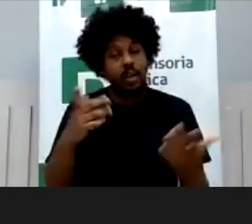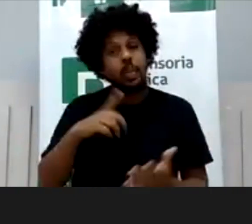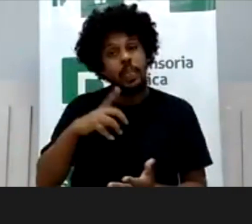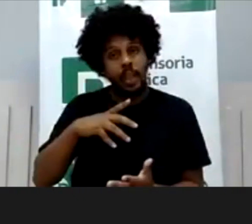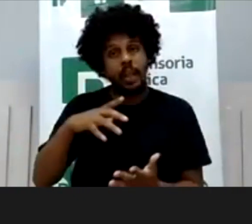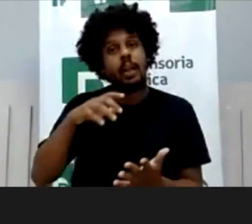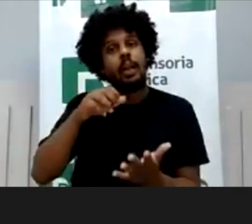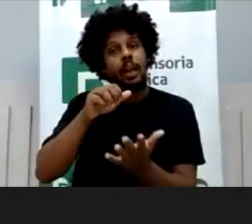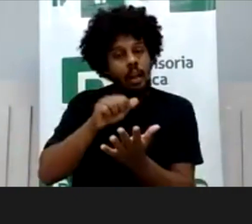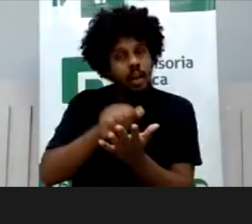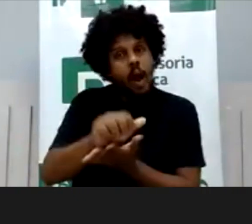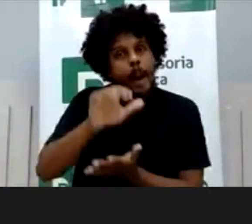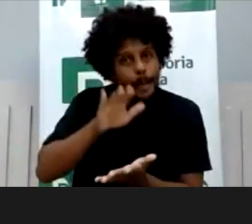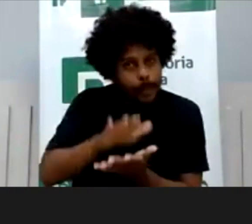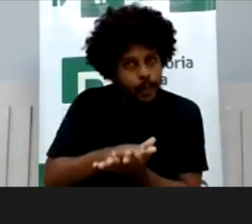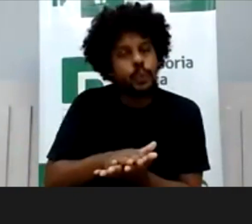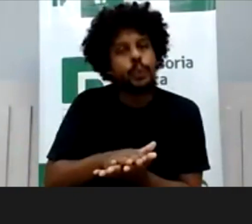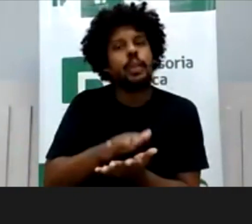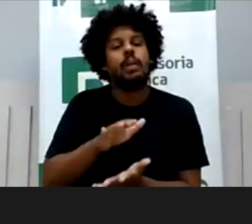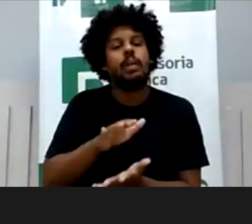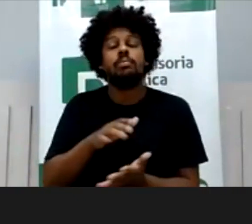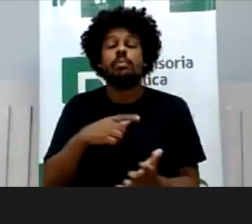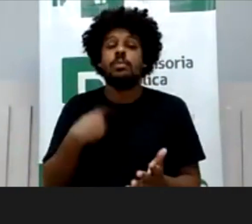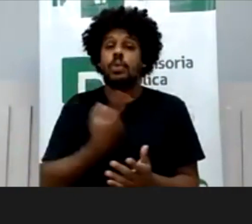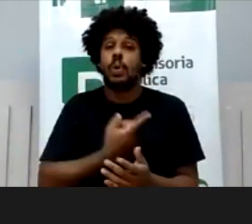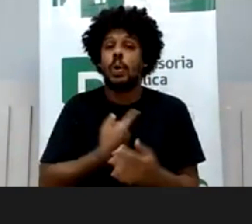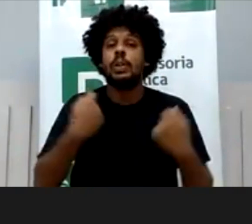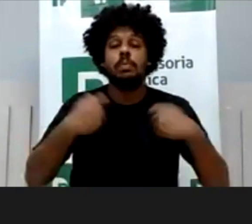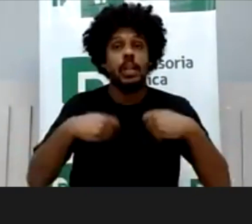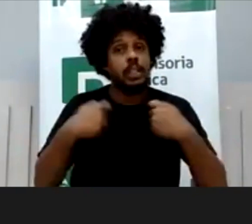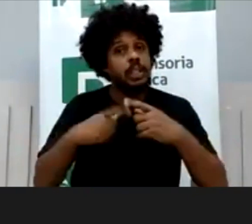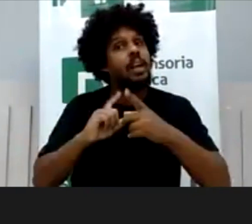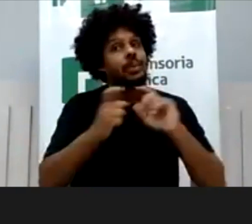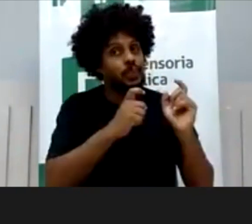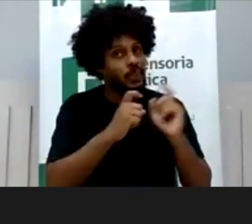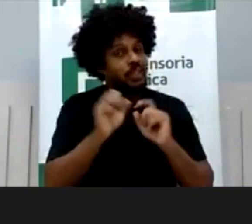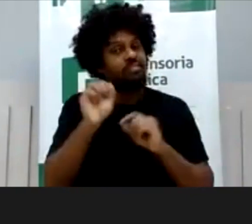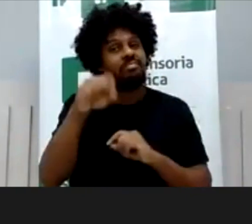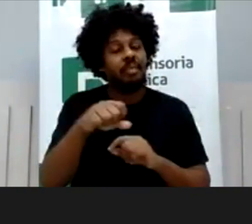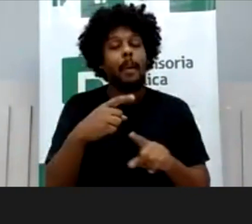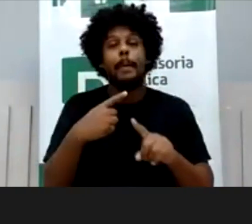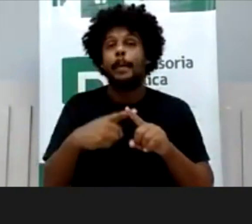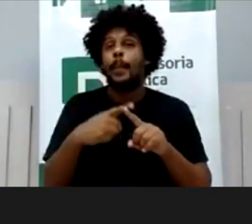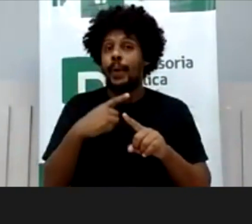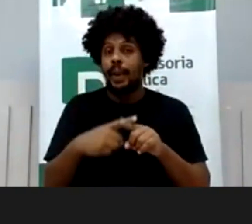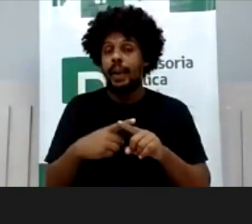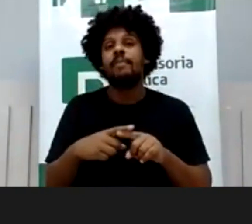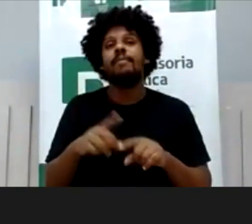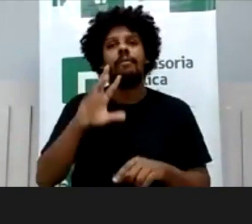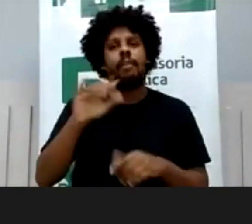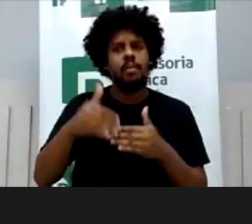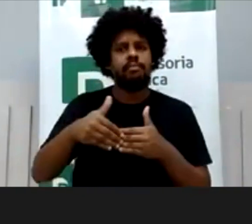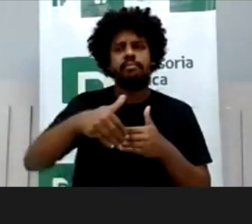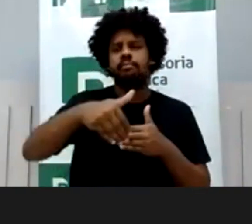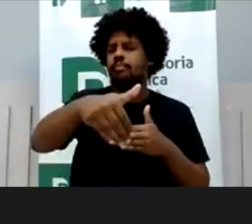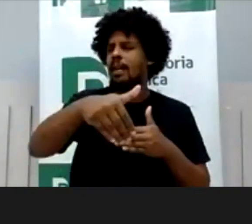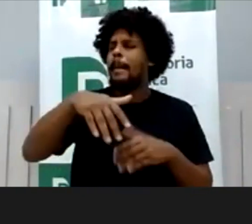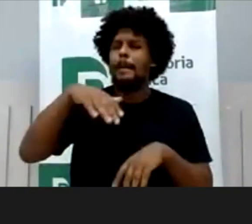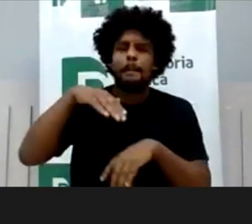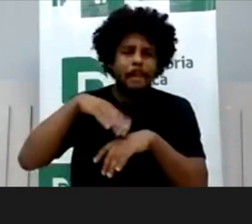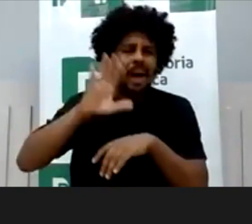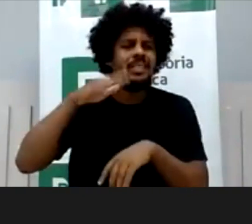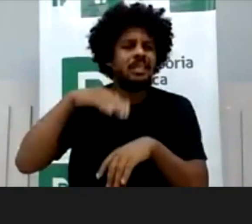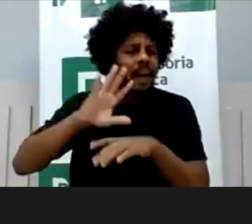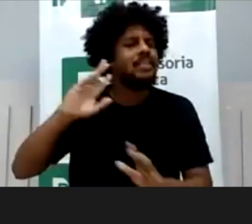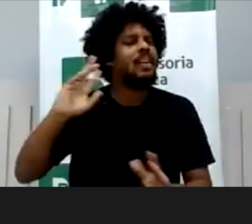que a gente realmente precisa estar acrescentando esse diálogo, porque é algo que vai realmente aparecer, a gente percebe isso que